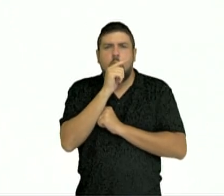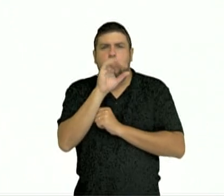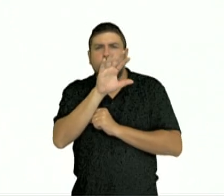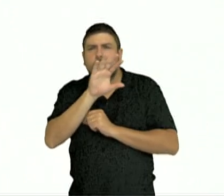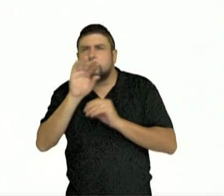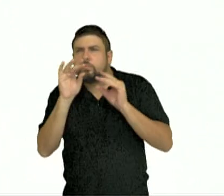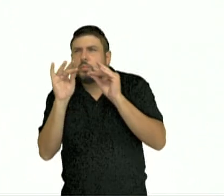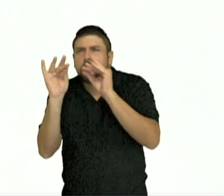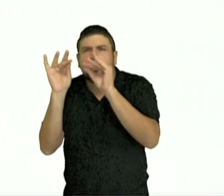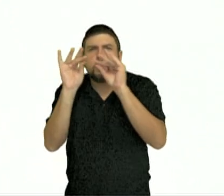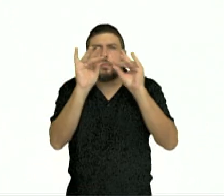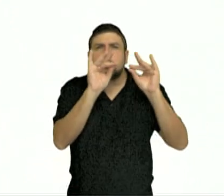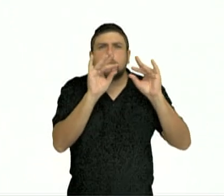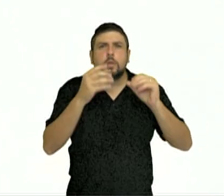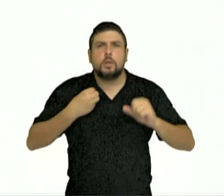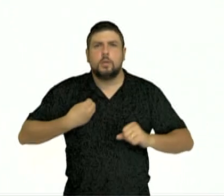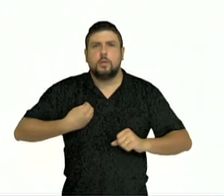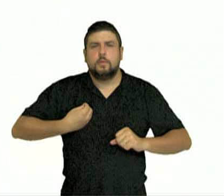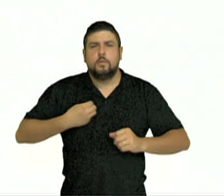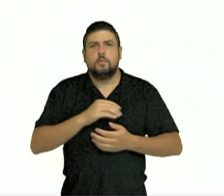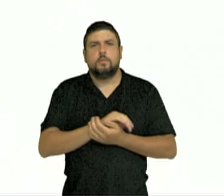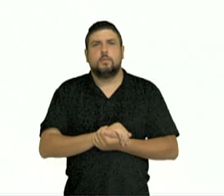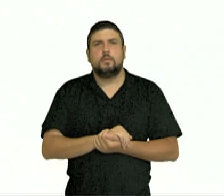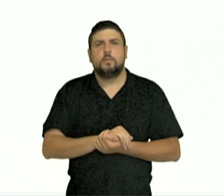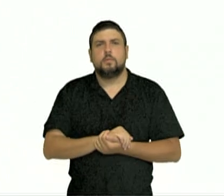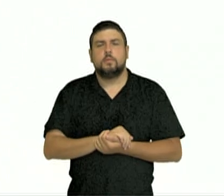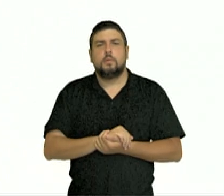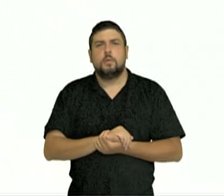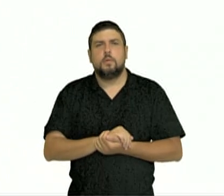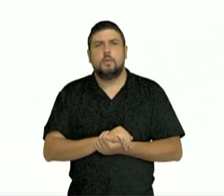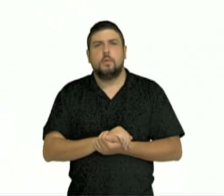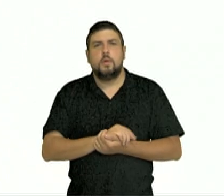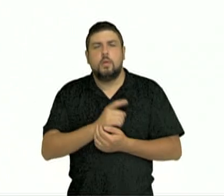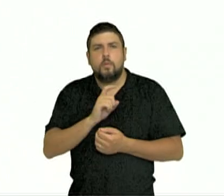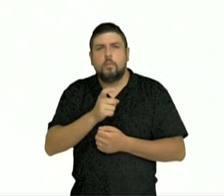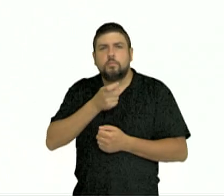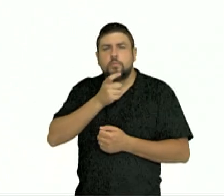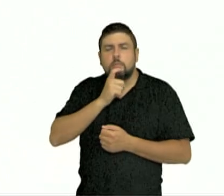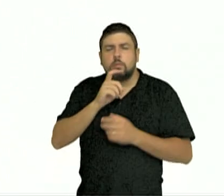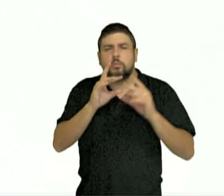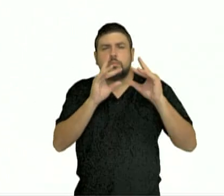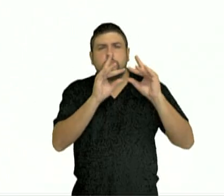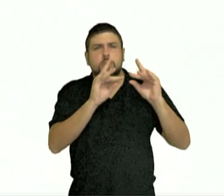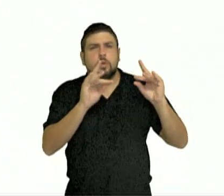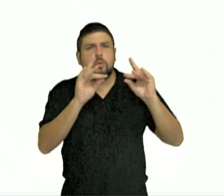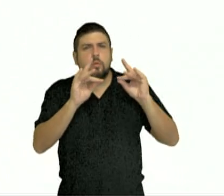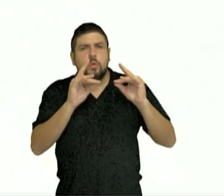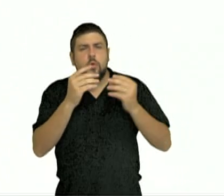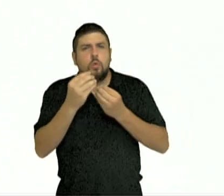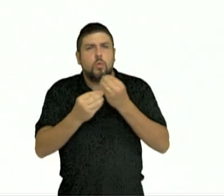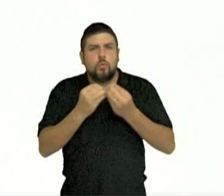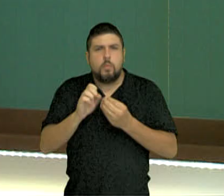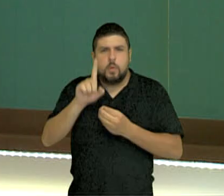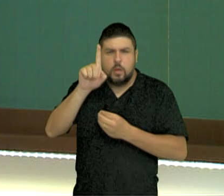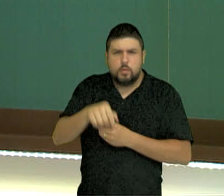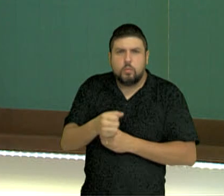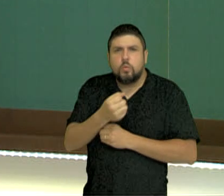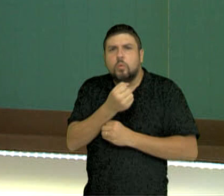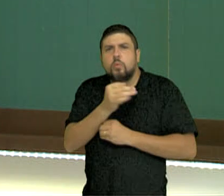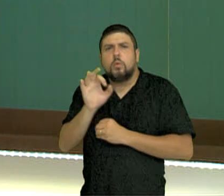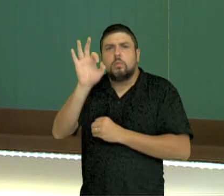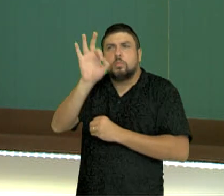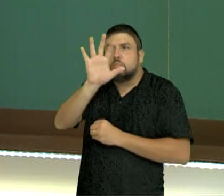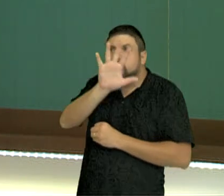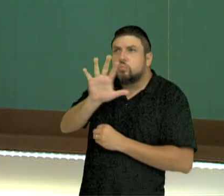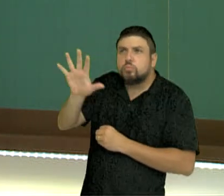atmosfera. Então, quando a gente fala em umidade absoluta, nós temos a quantidade total de água presente